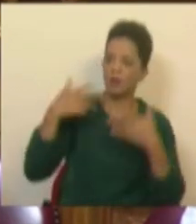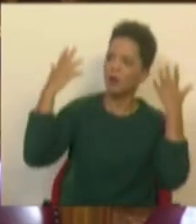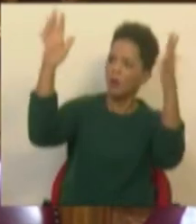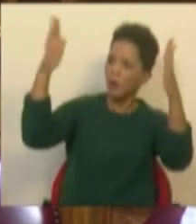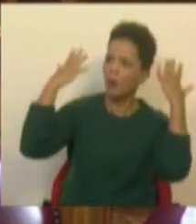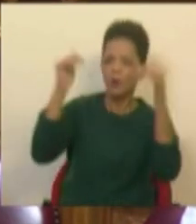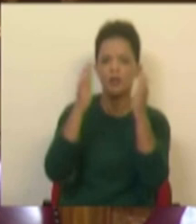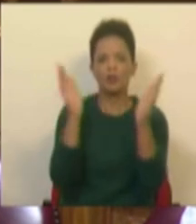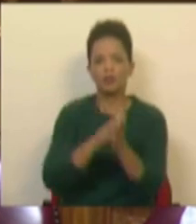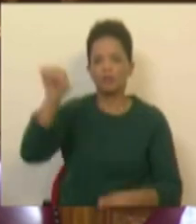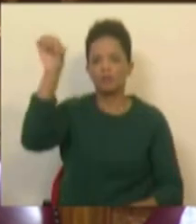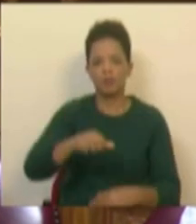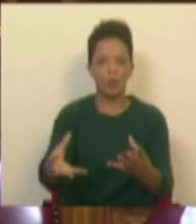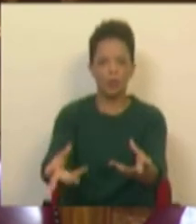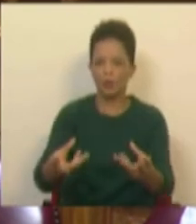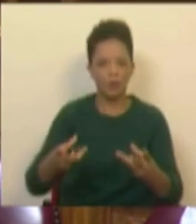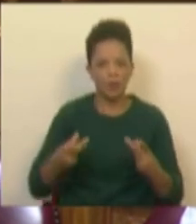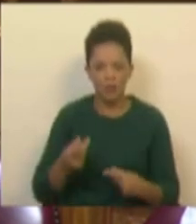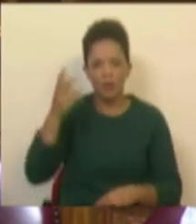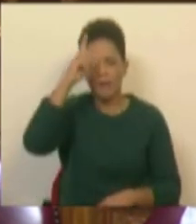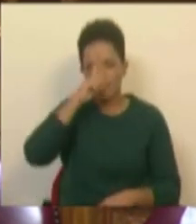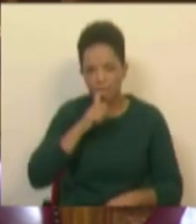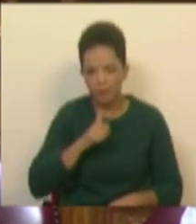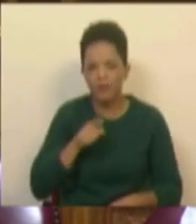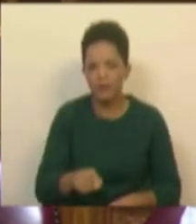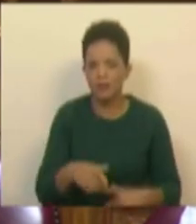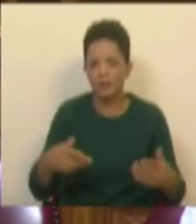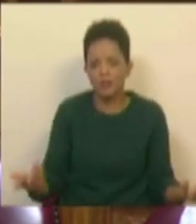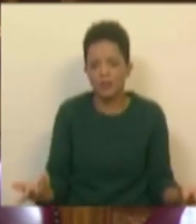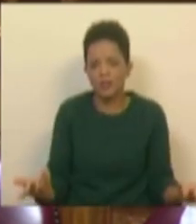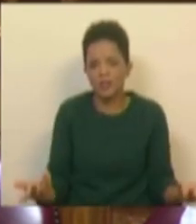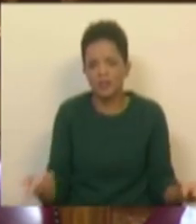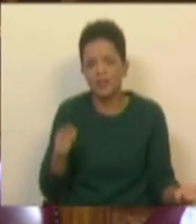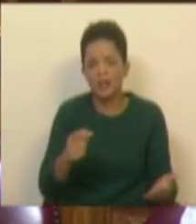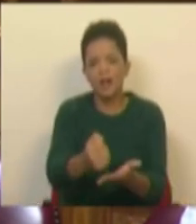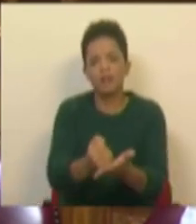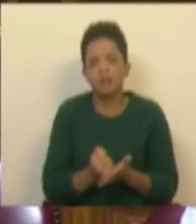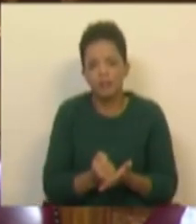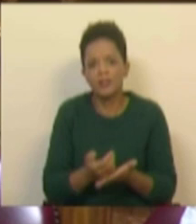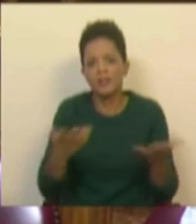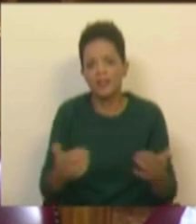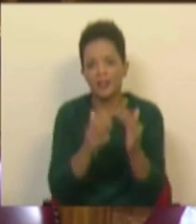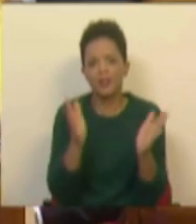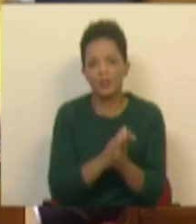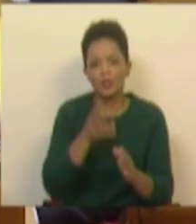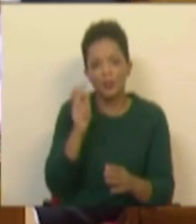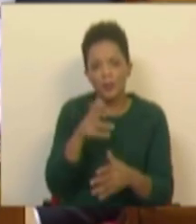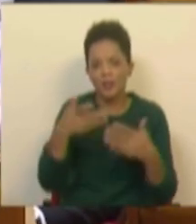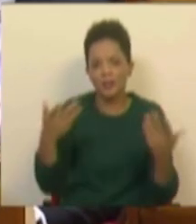todos os piores orçamentos para a polícia de que há memória. Estavam lá no partido e apoiaram-nos em todos aqueles anos.